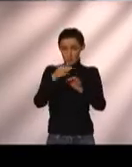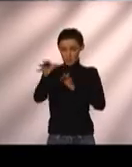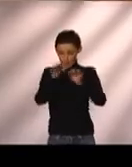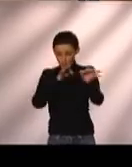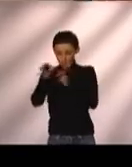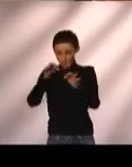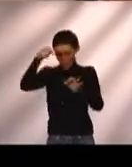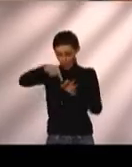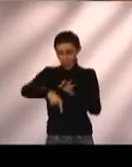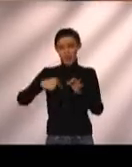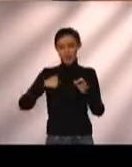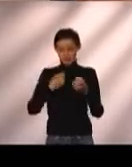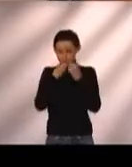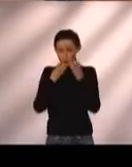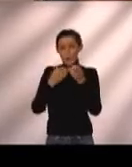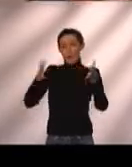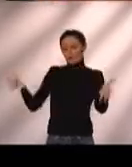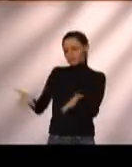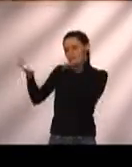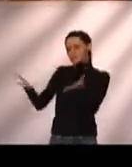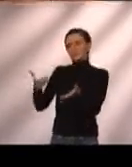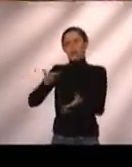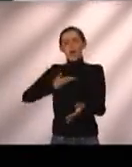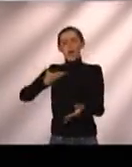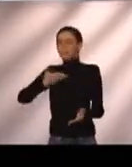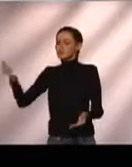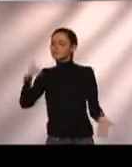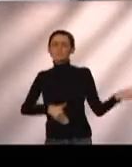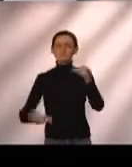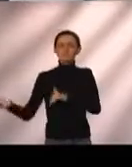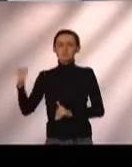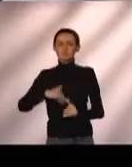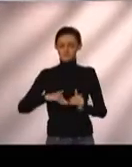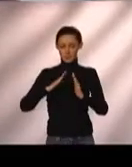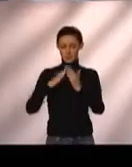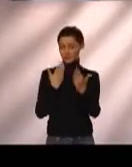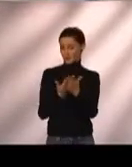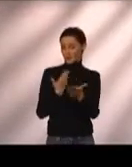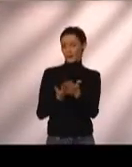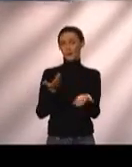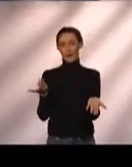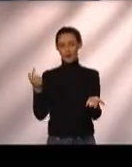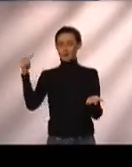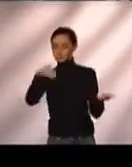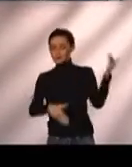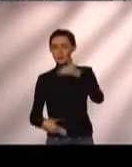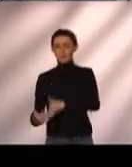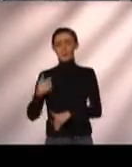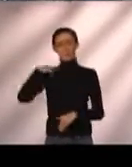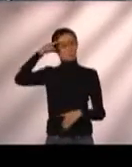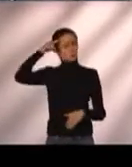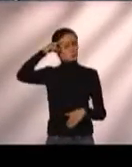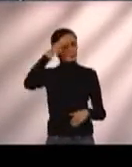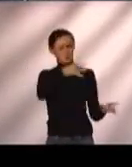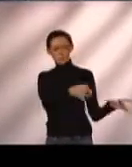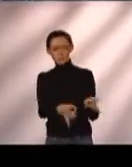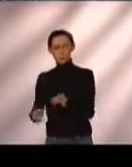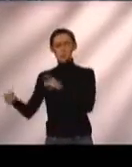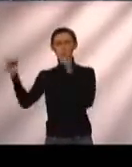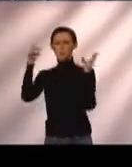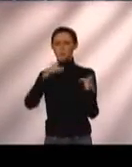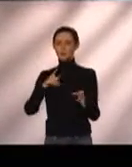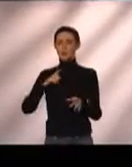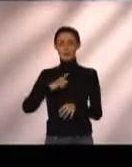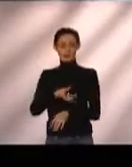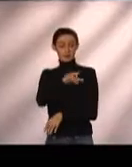motivando outros alunos a participarem e a fazer dessa prática uma prática diária. Principalmente os